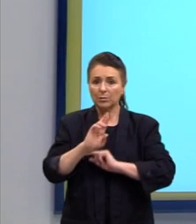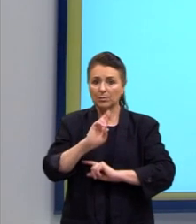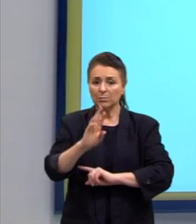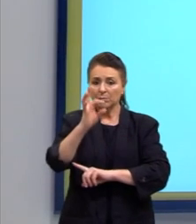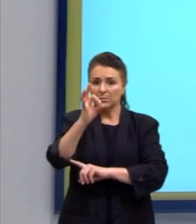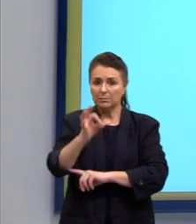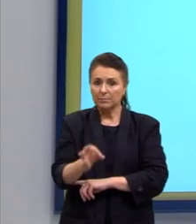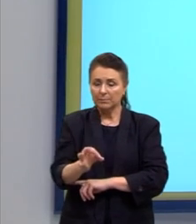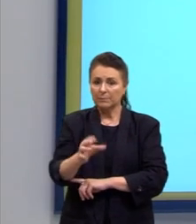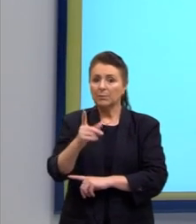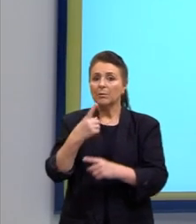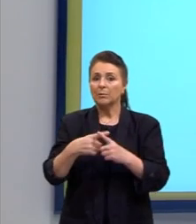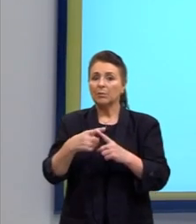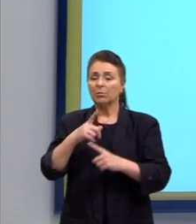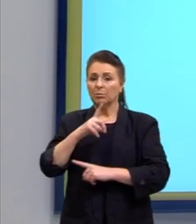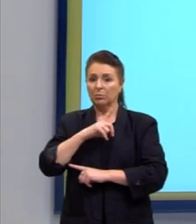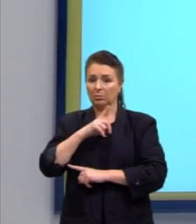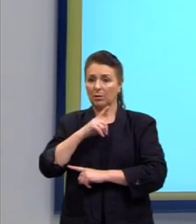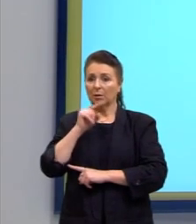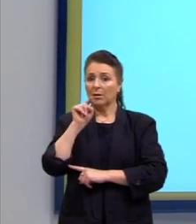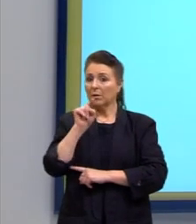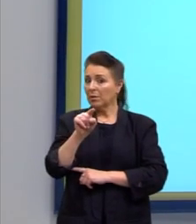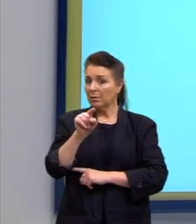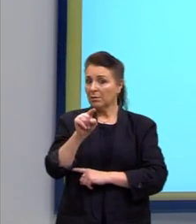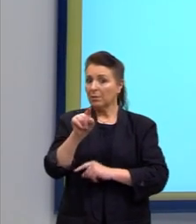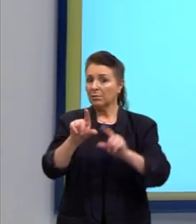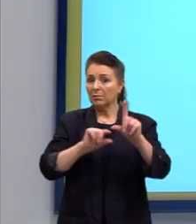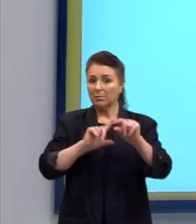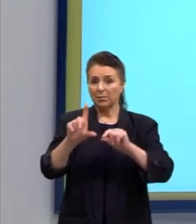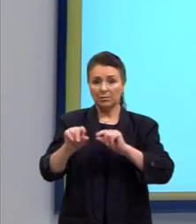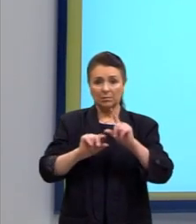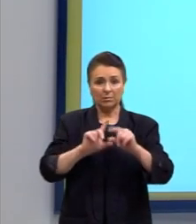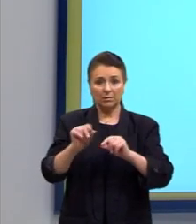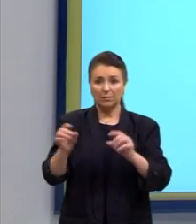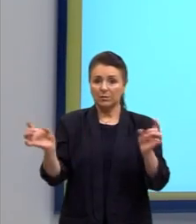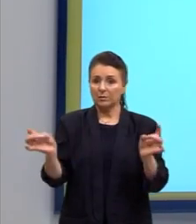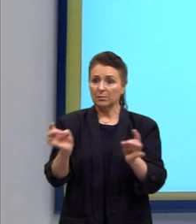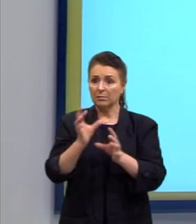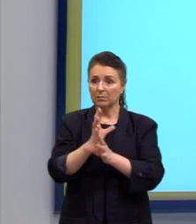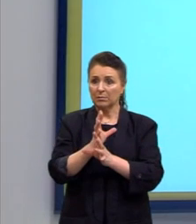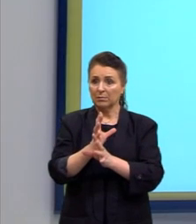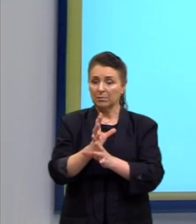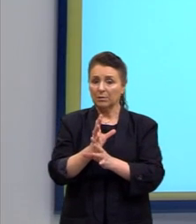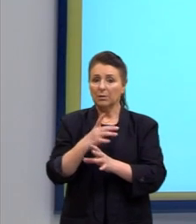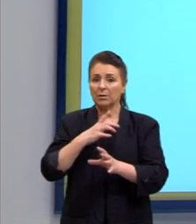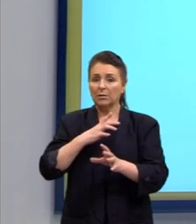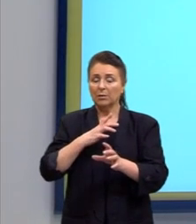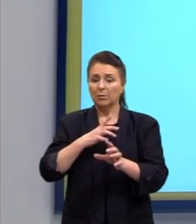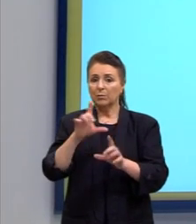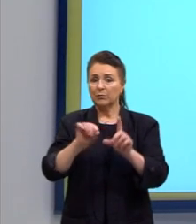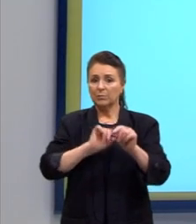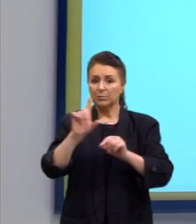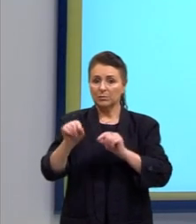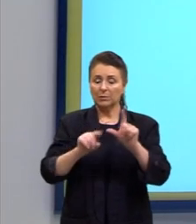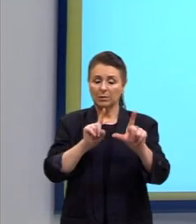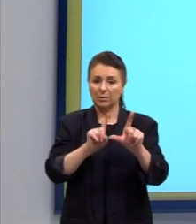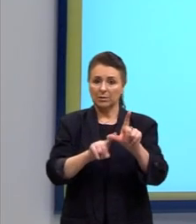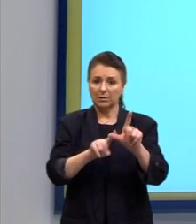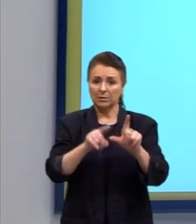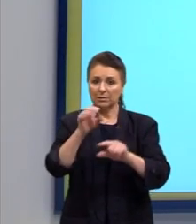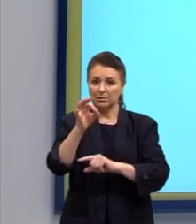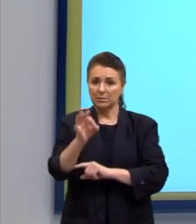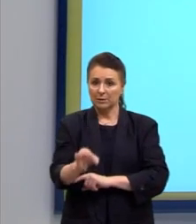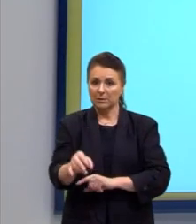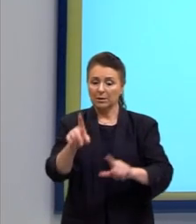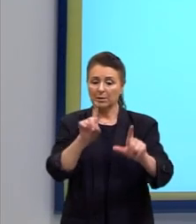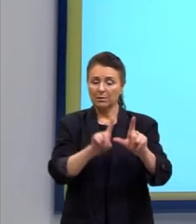temos exatamente essa expressão nas alternativas. Então, nós marcamos a letra correta, que seria a